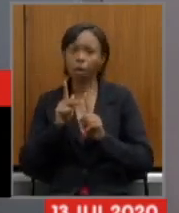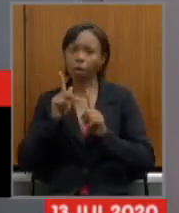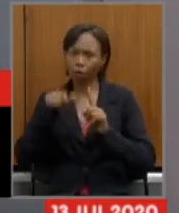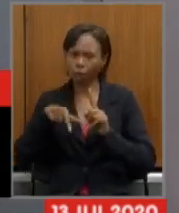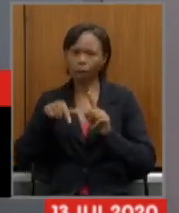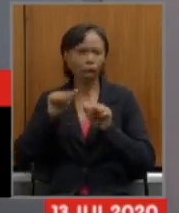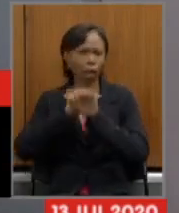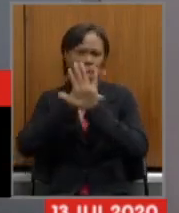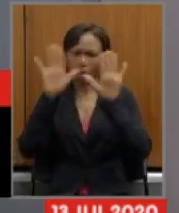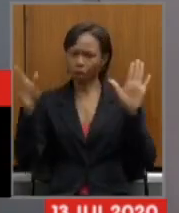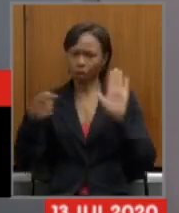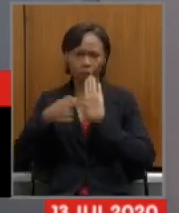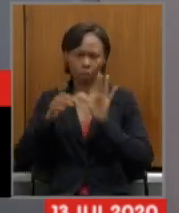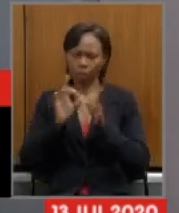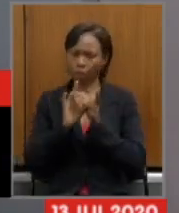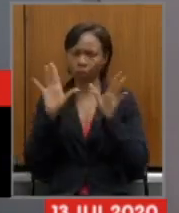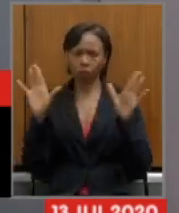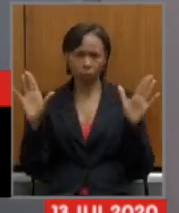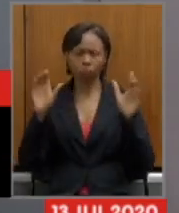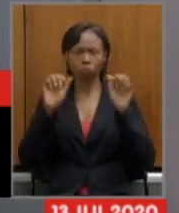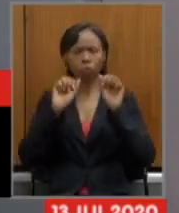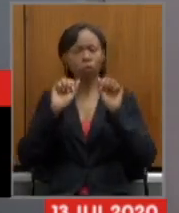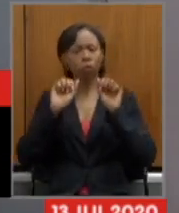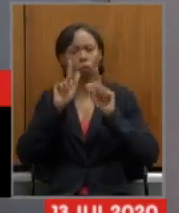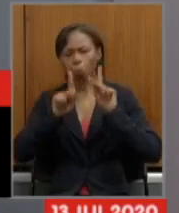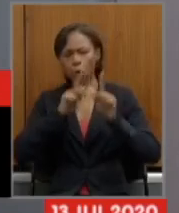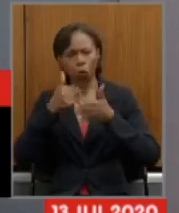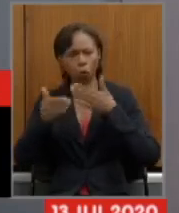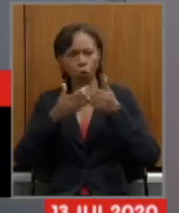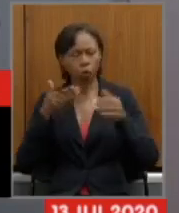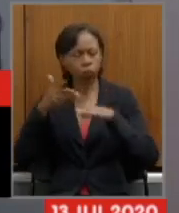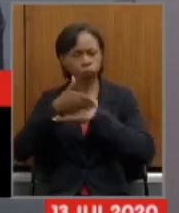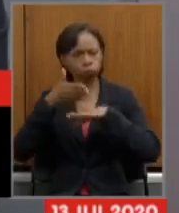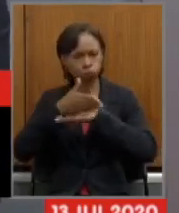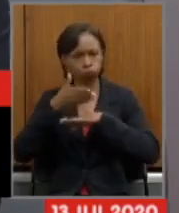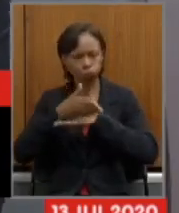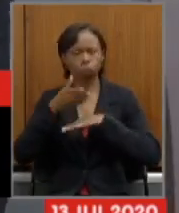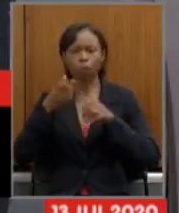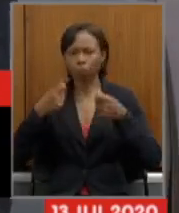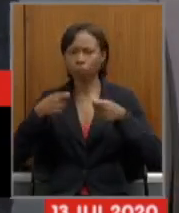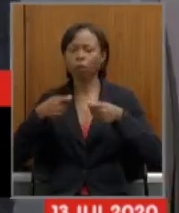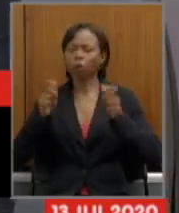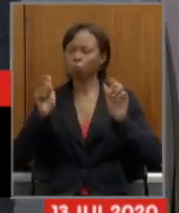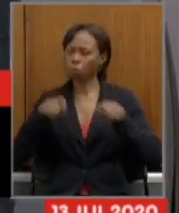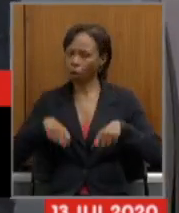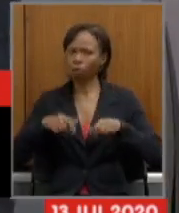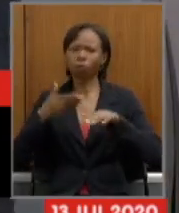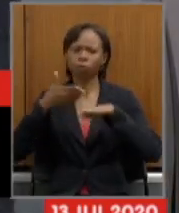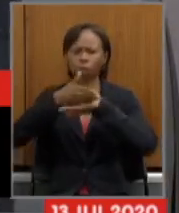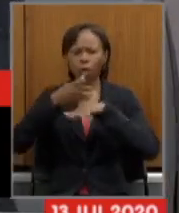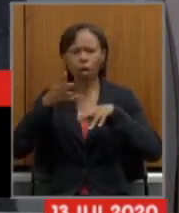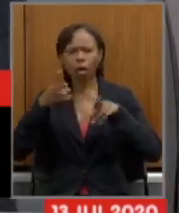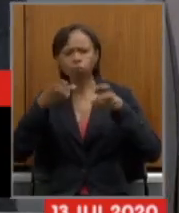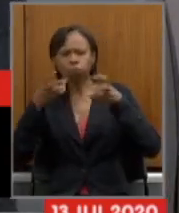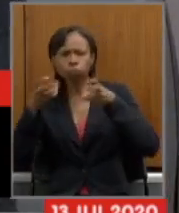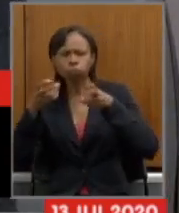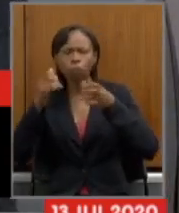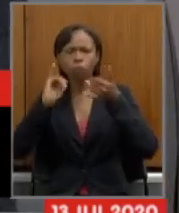é premissa da discussão da reforma o amplo acesso à informação se de todo modo o se sente